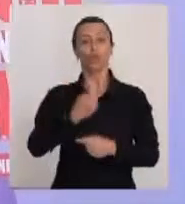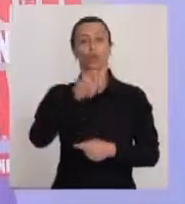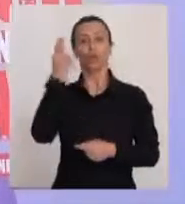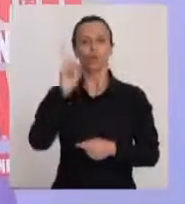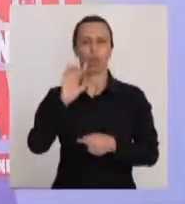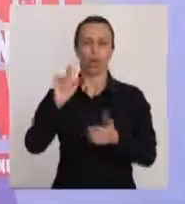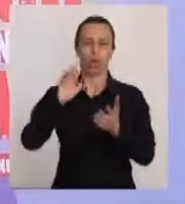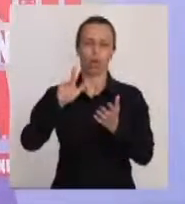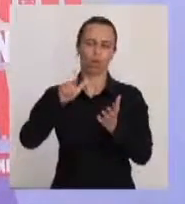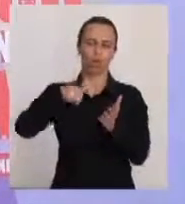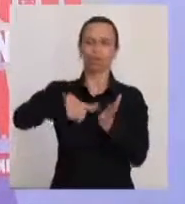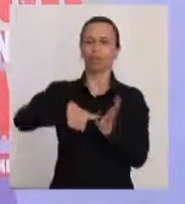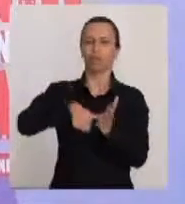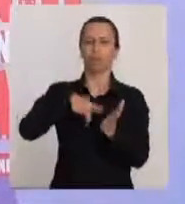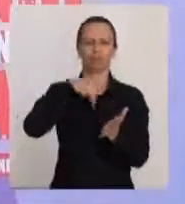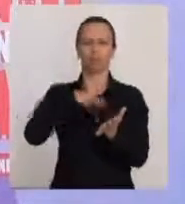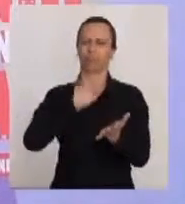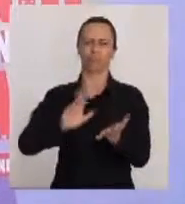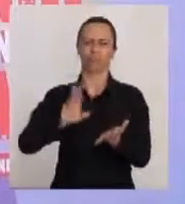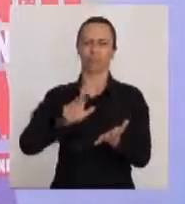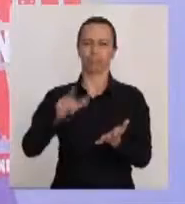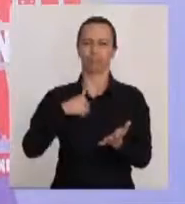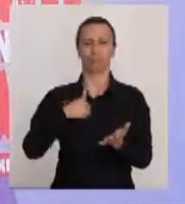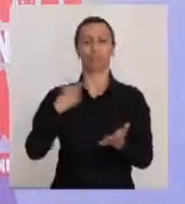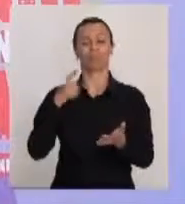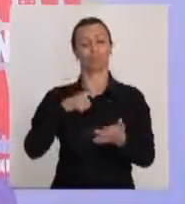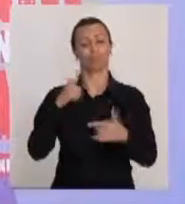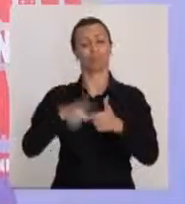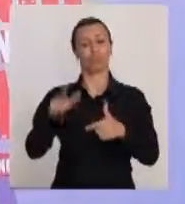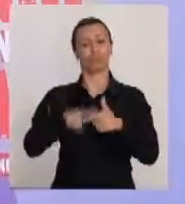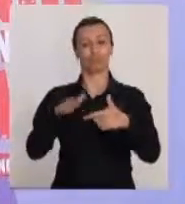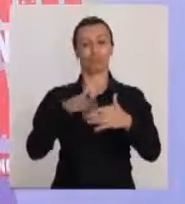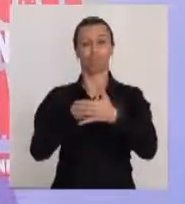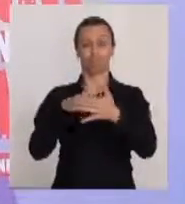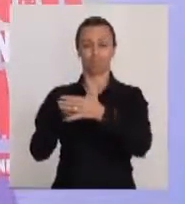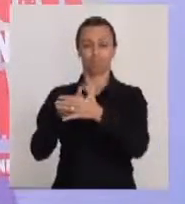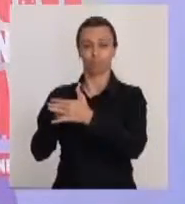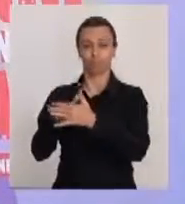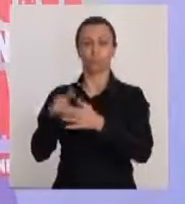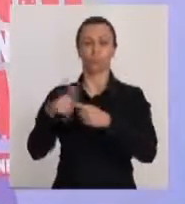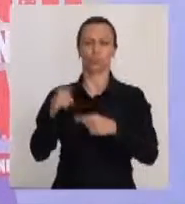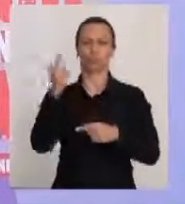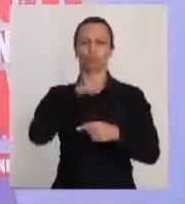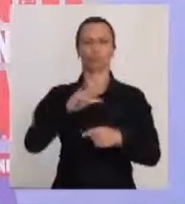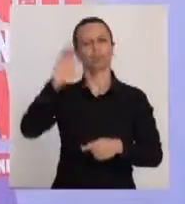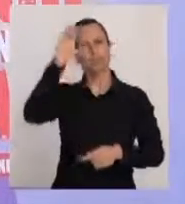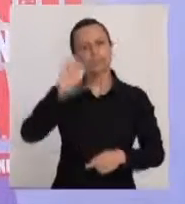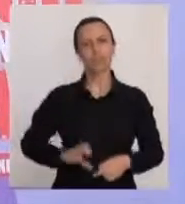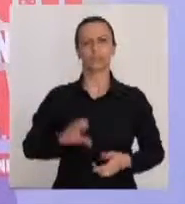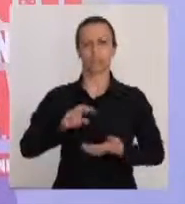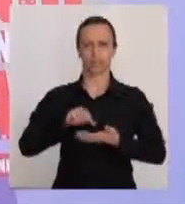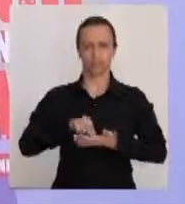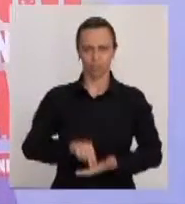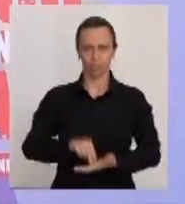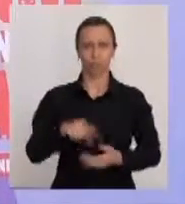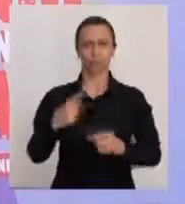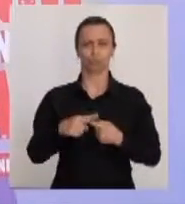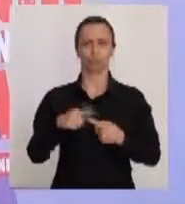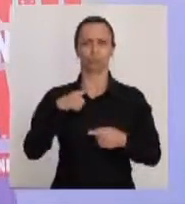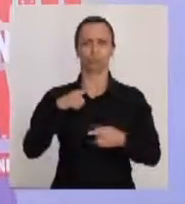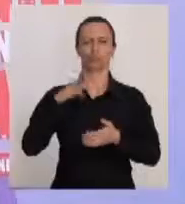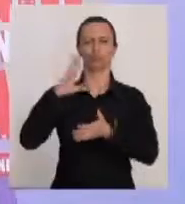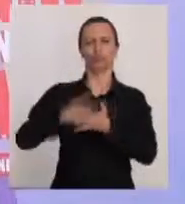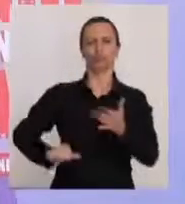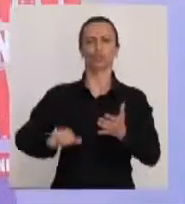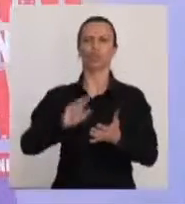o nome que nós usamos socialmente e que não usássemos o de registro. Hoje temos um grande empecilho no Brasil para a conquista da nossa cidadania,